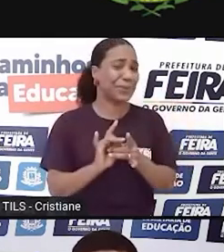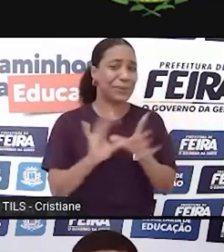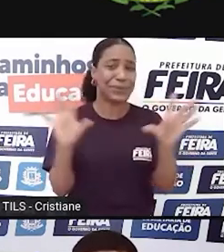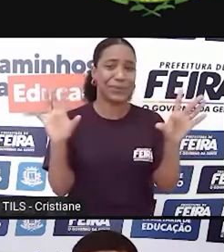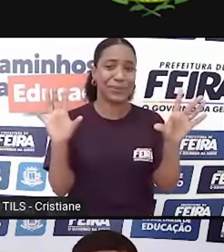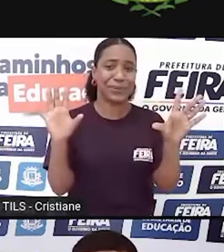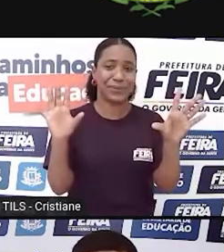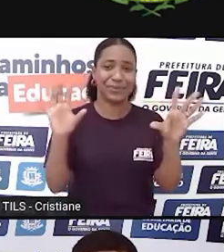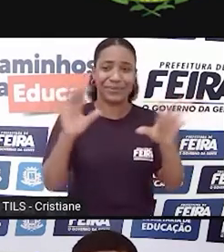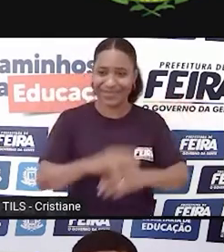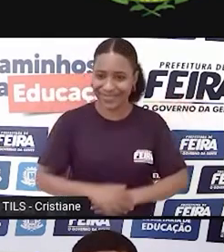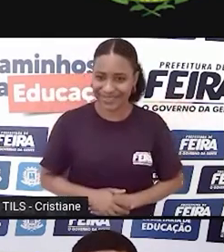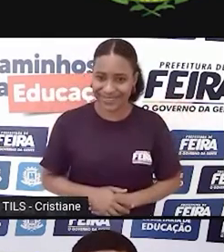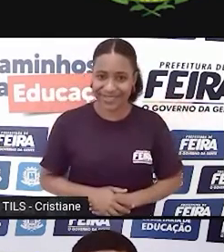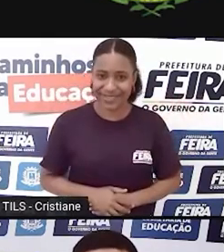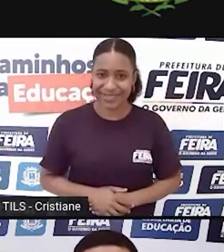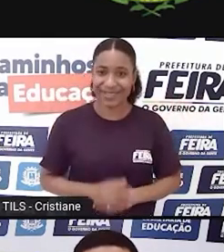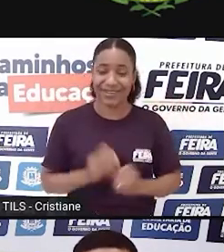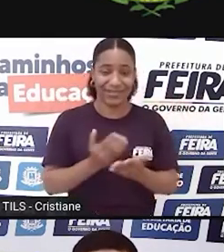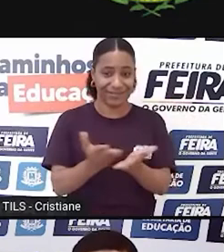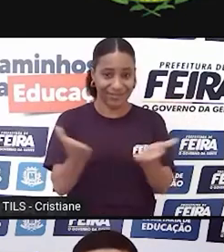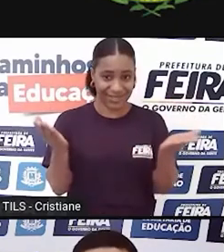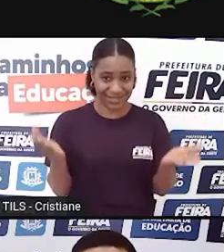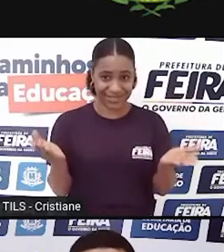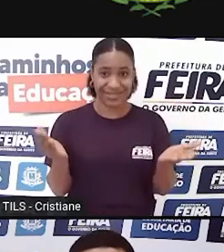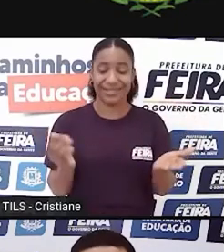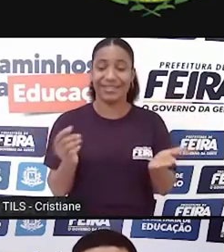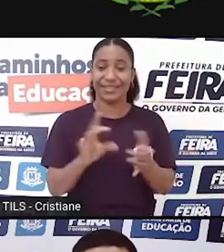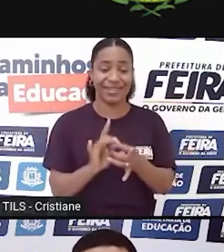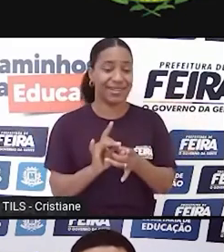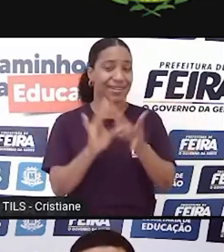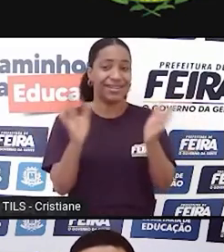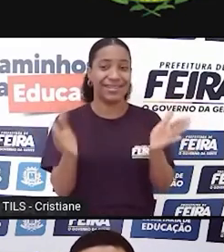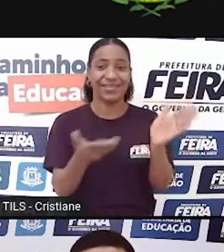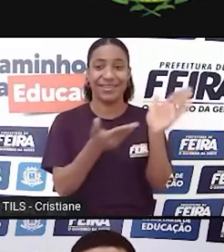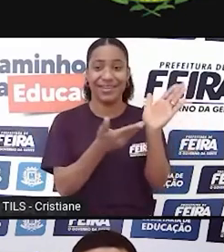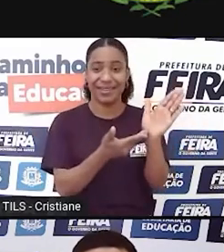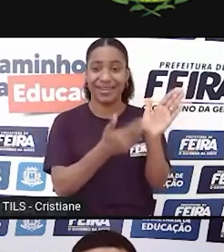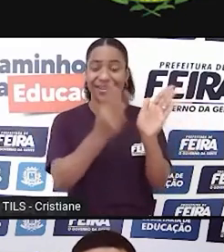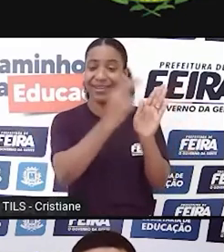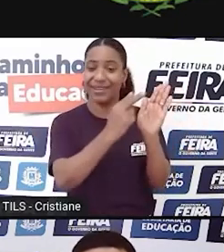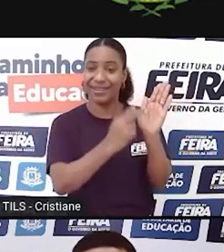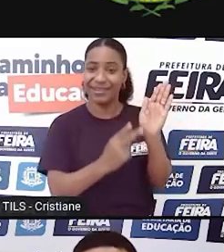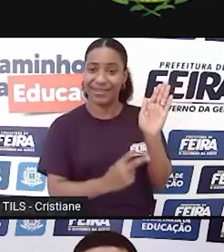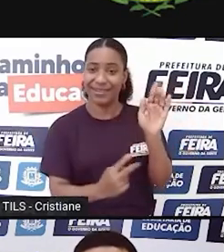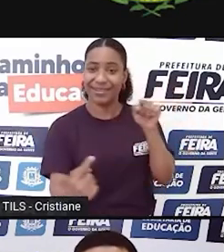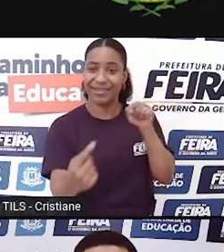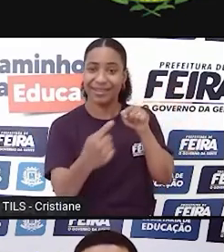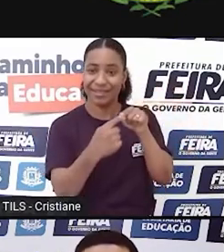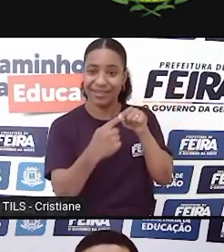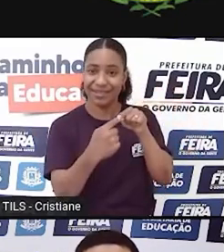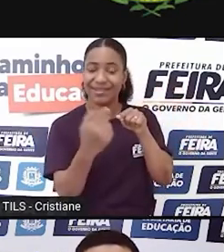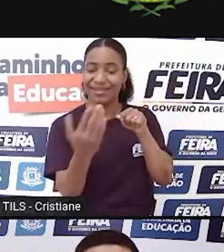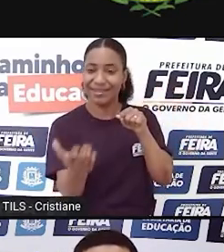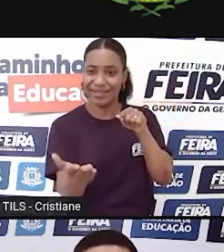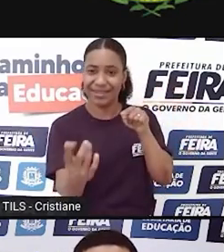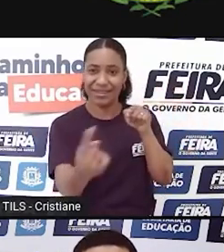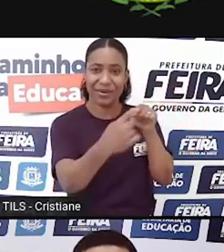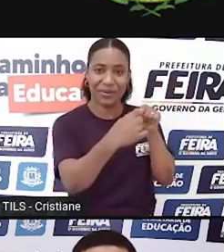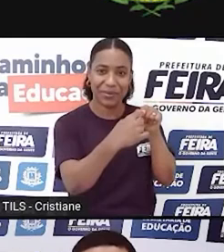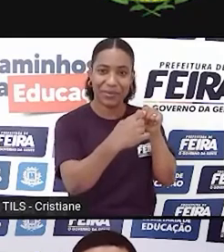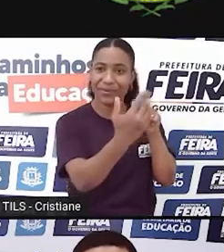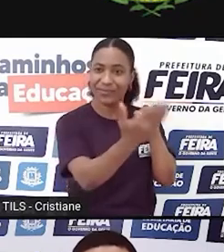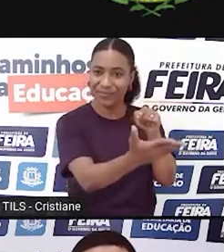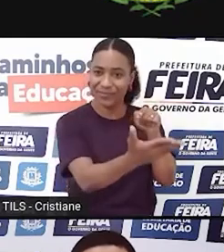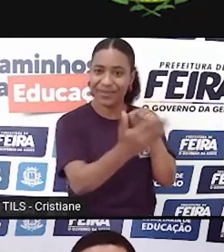que eles estão naquelas leituras. Aquelas leituras que eles fazem não são somente para